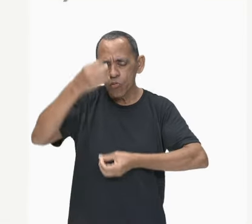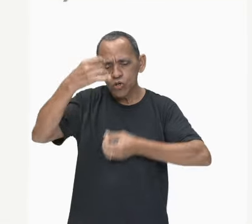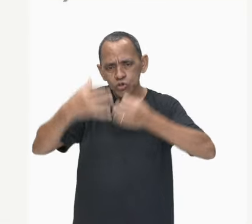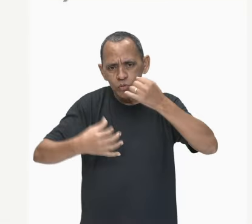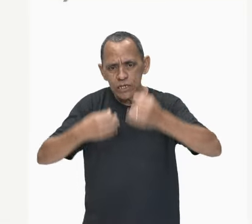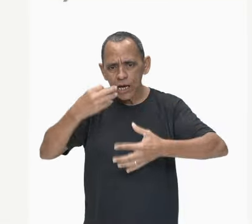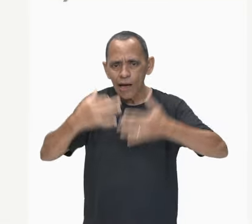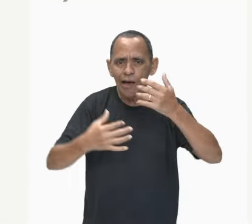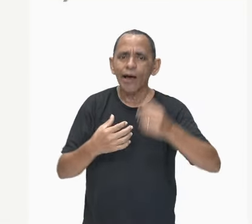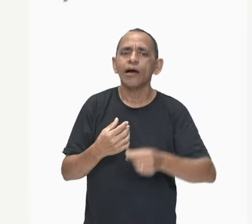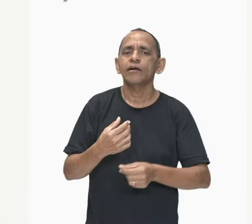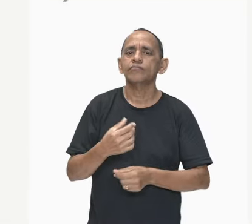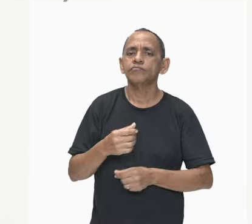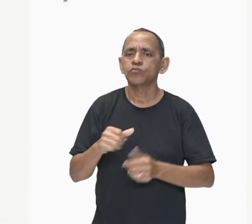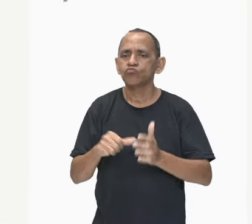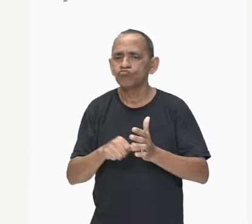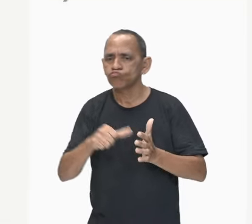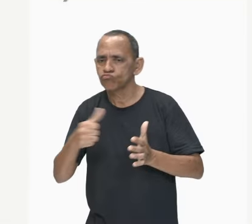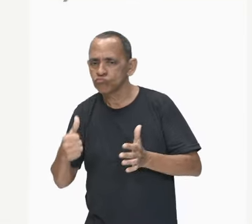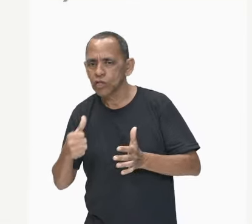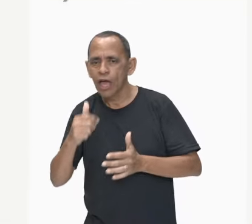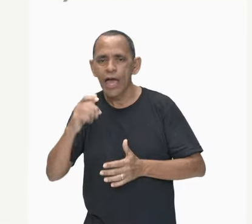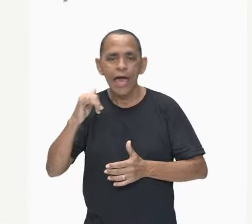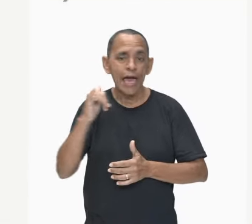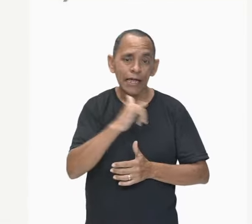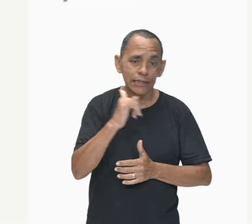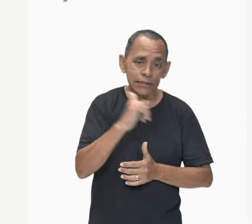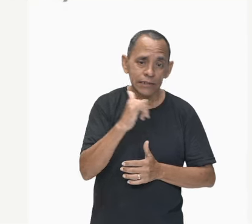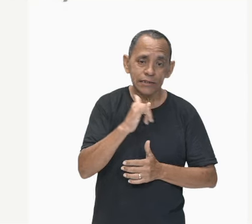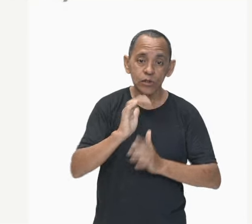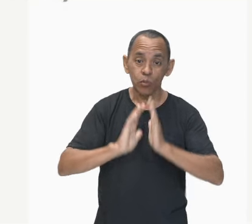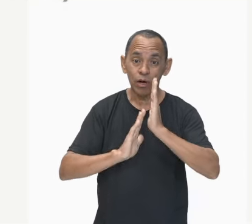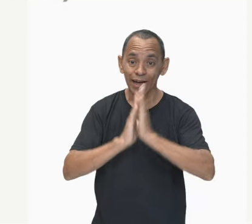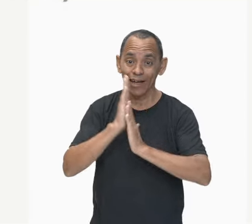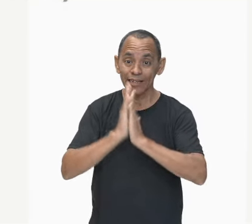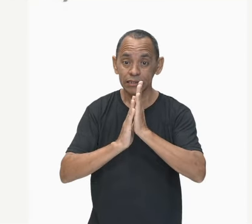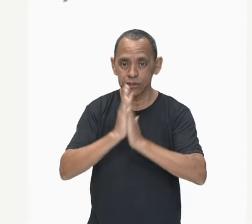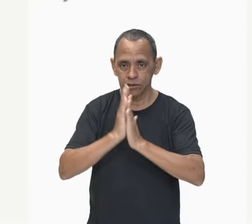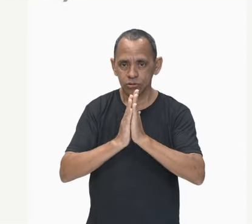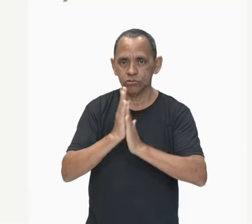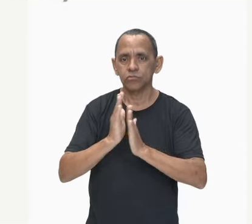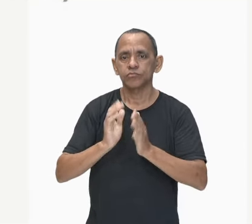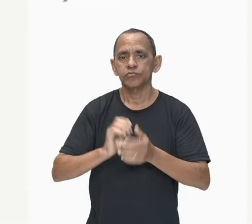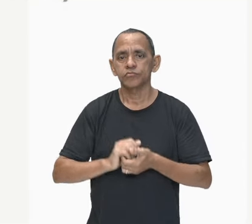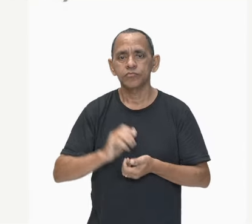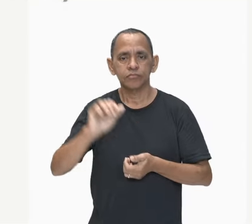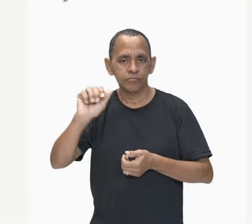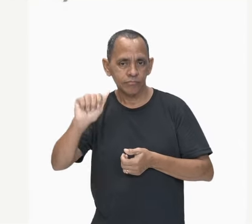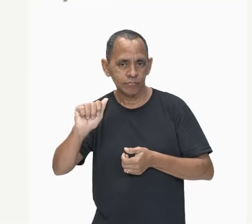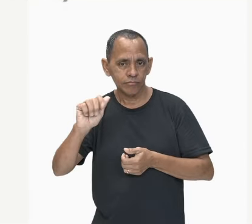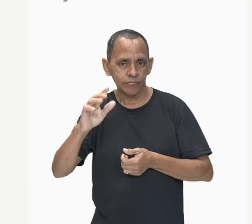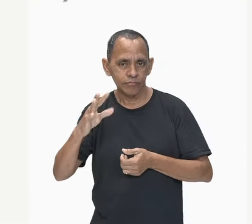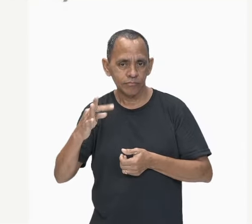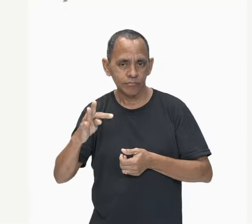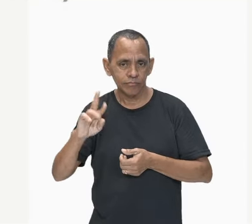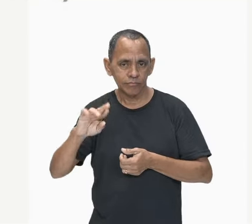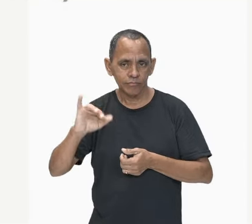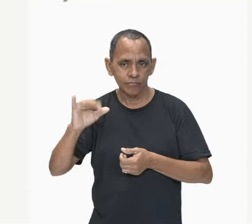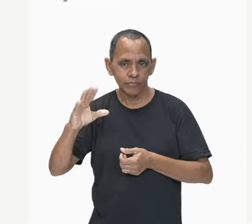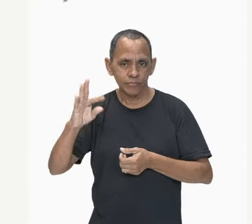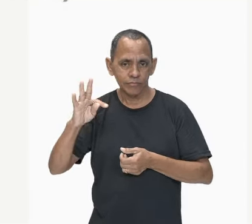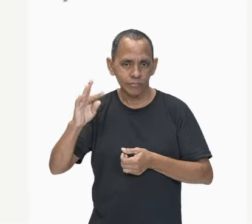Olha aí, eletrização por atrito. Também posso dizer que é esfregar.